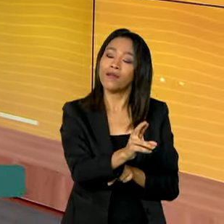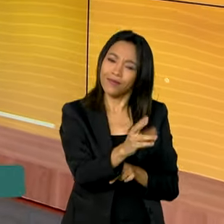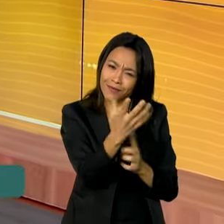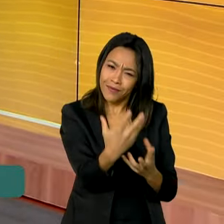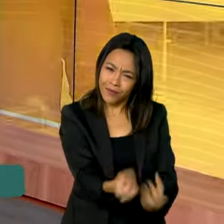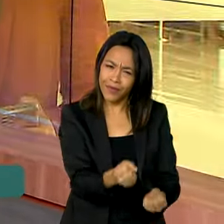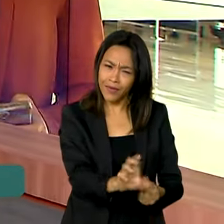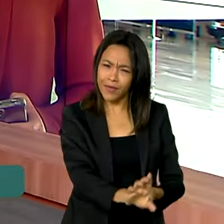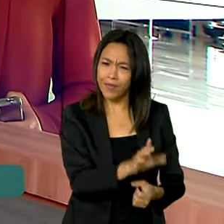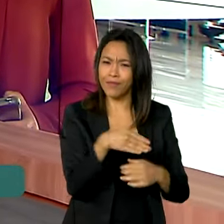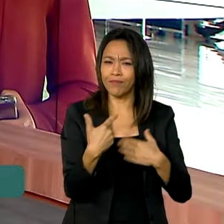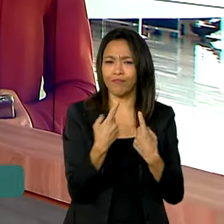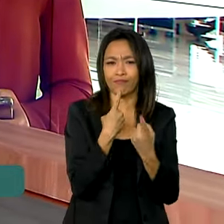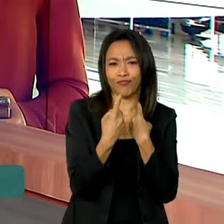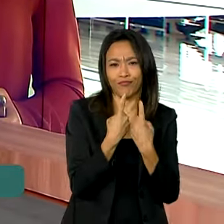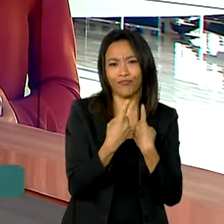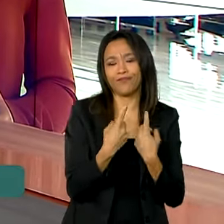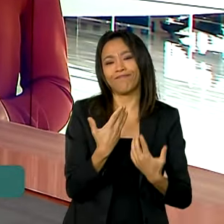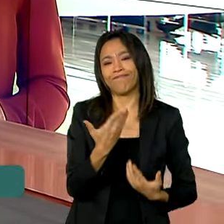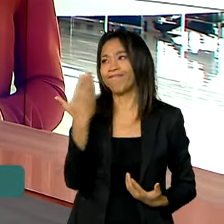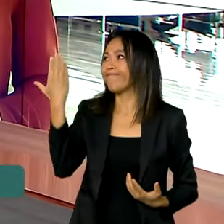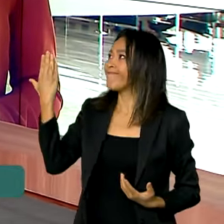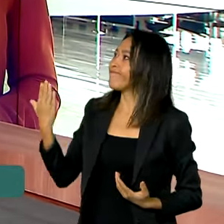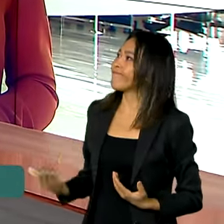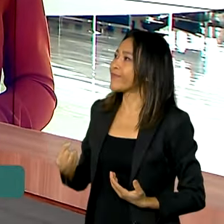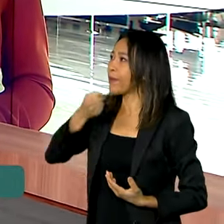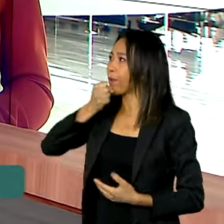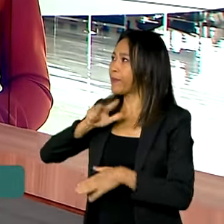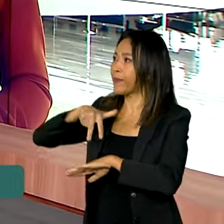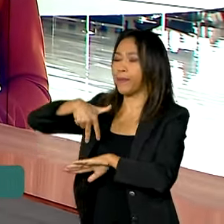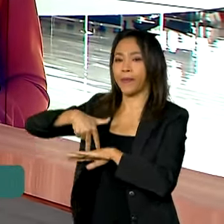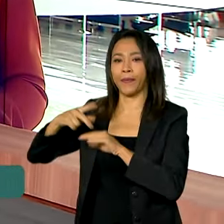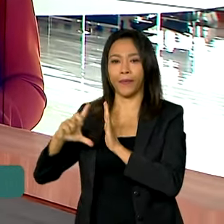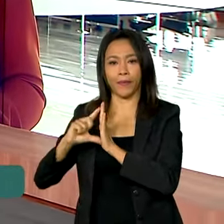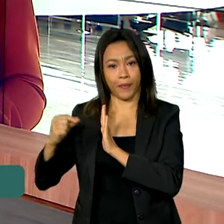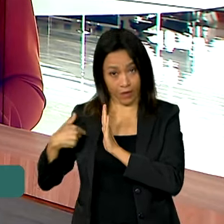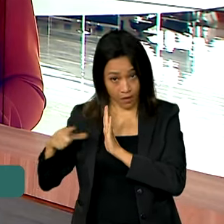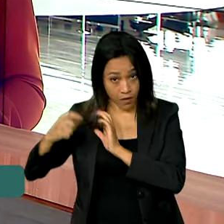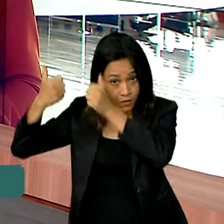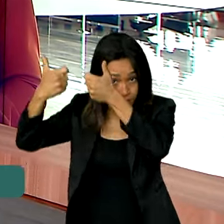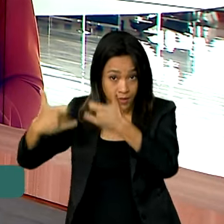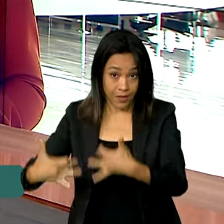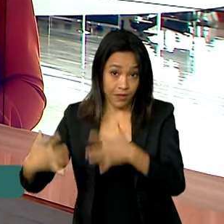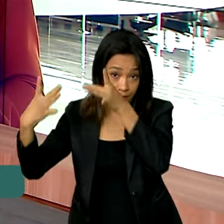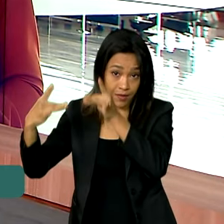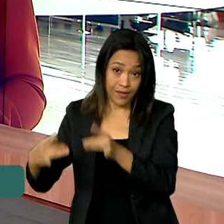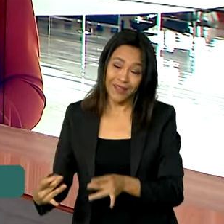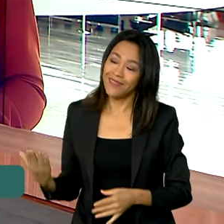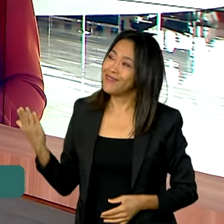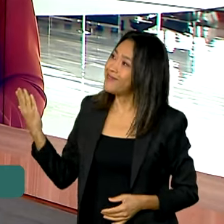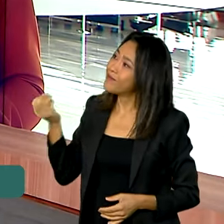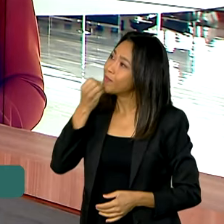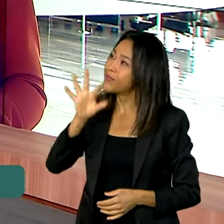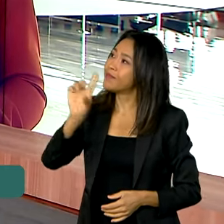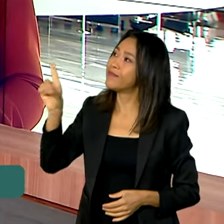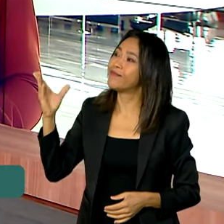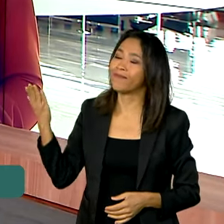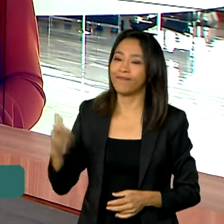Vamos, então, conversar com a repórter Jéssica Gonçalves, que está lá no Palácio do Planalto e tem os detalhes ao vivo. Bom dia, Jéssica.